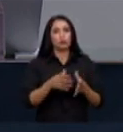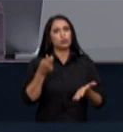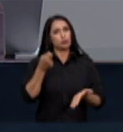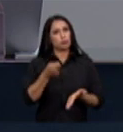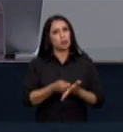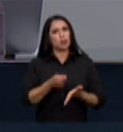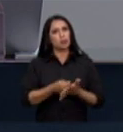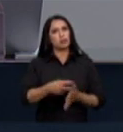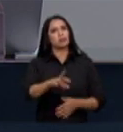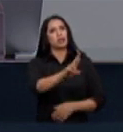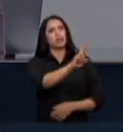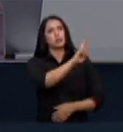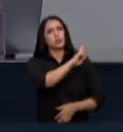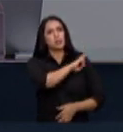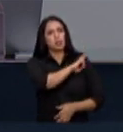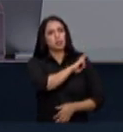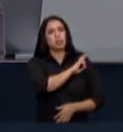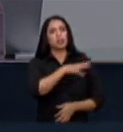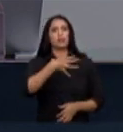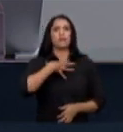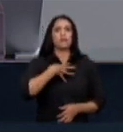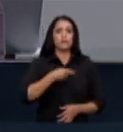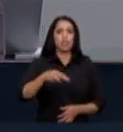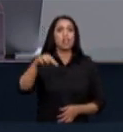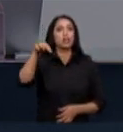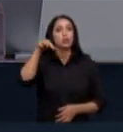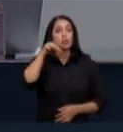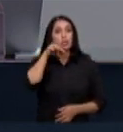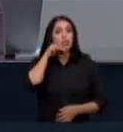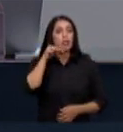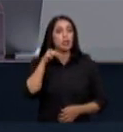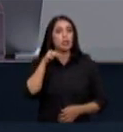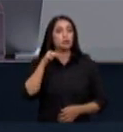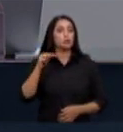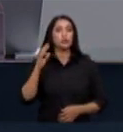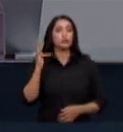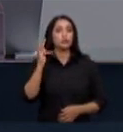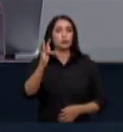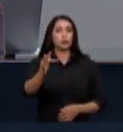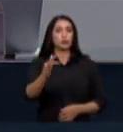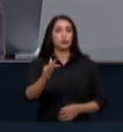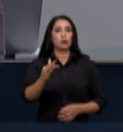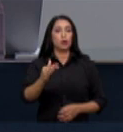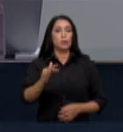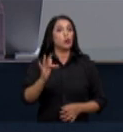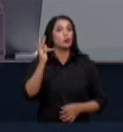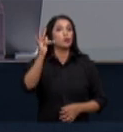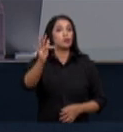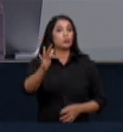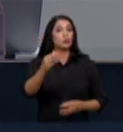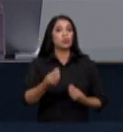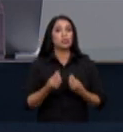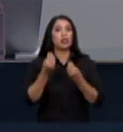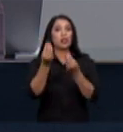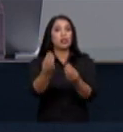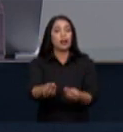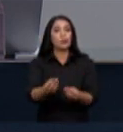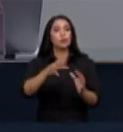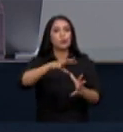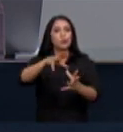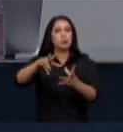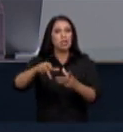temos com os nossos filhos e com os nossos netos para não entregarmos a posteridade um planeta